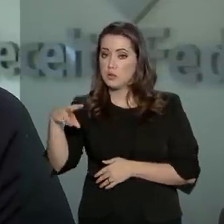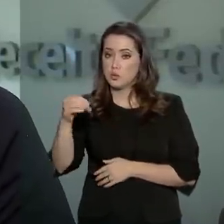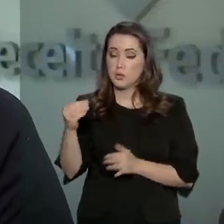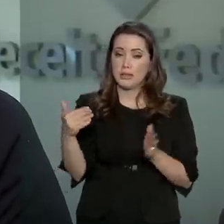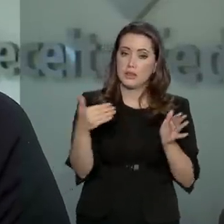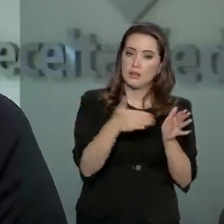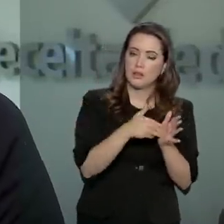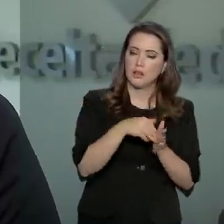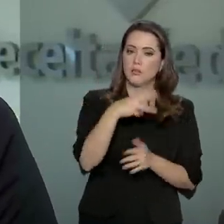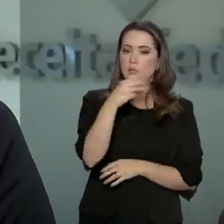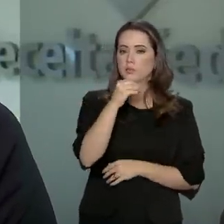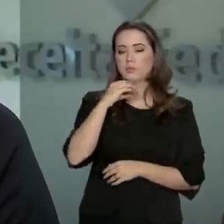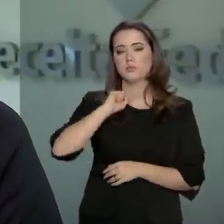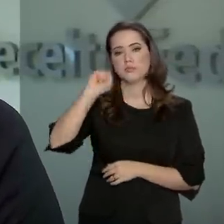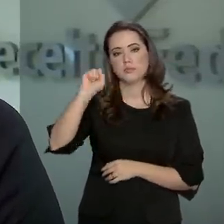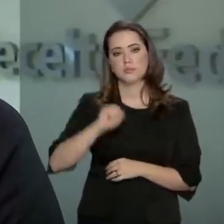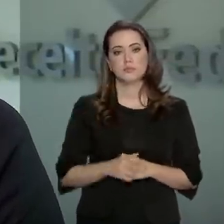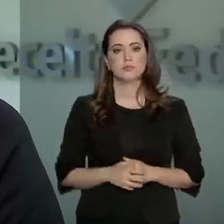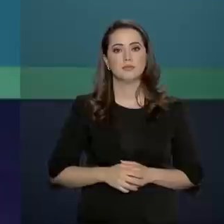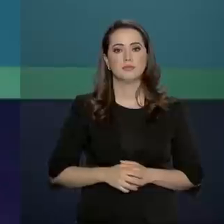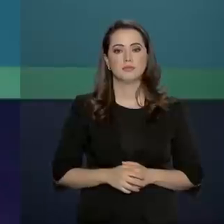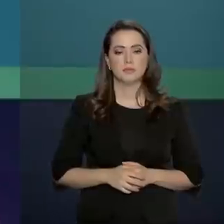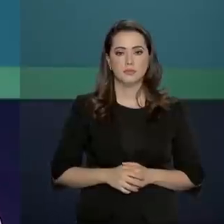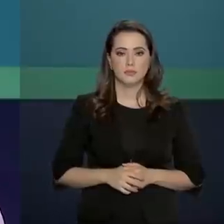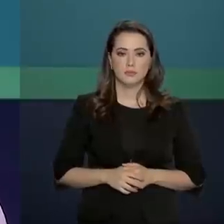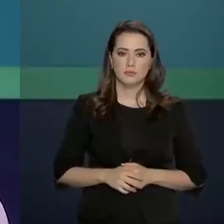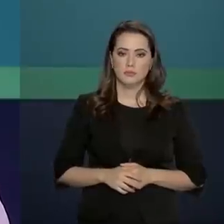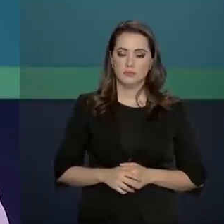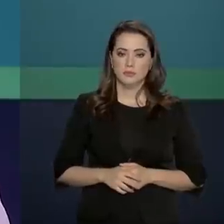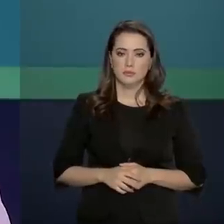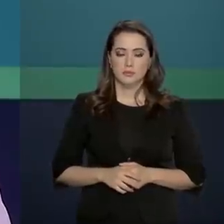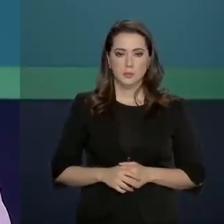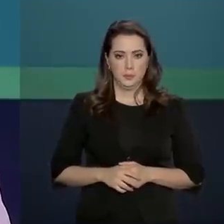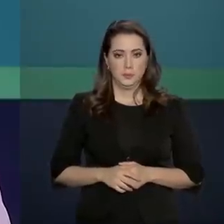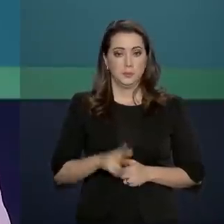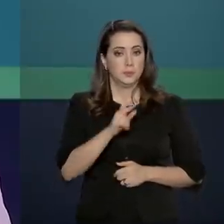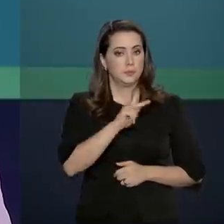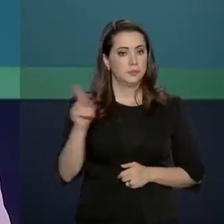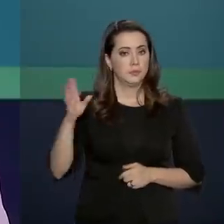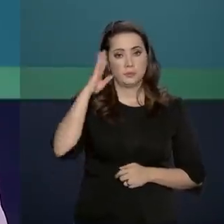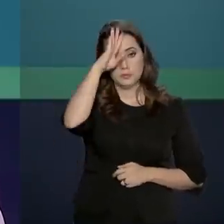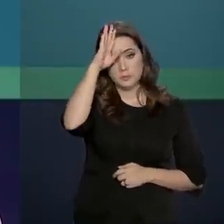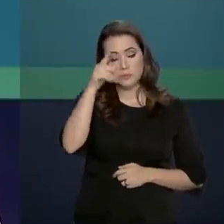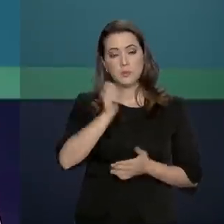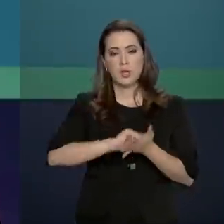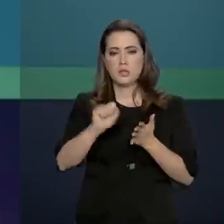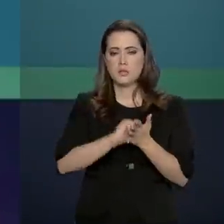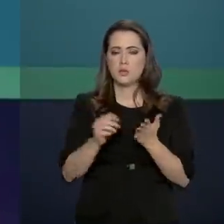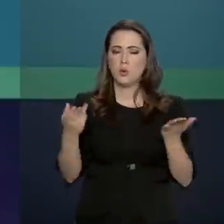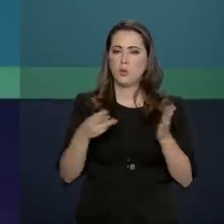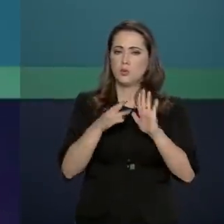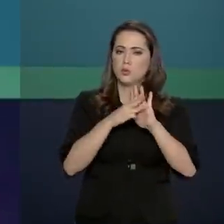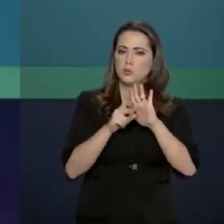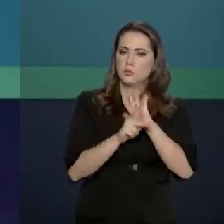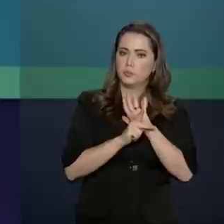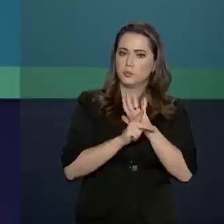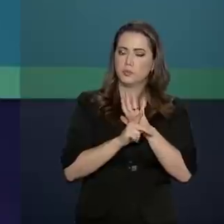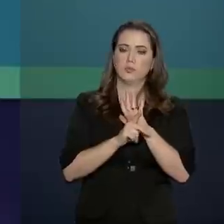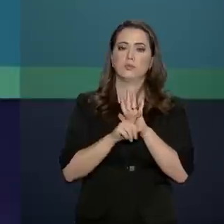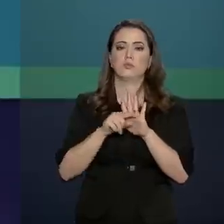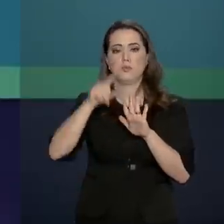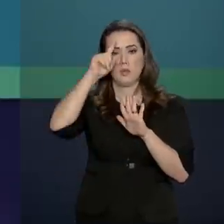março até o dia 30 de abril. O presidente Jair Bolsonaro assinou hoje medida